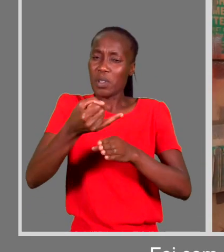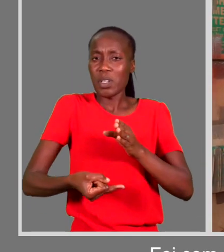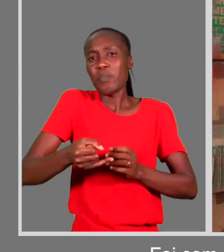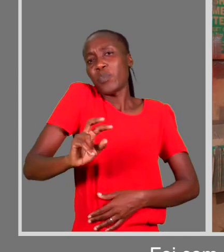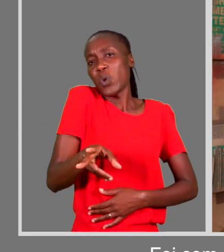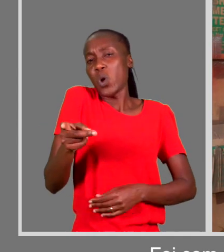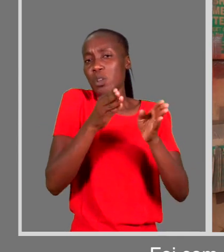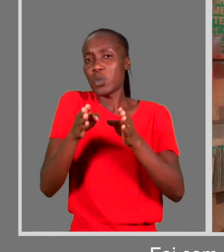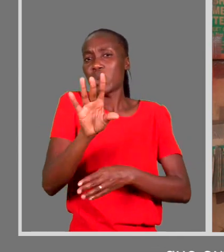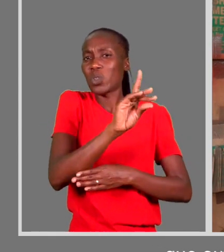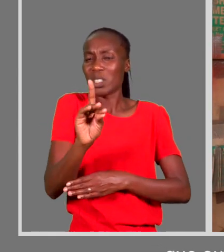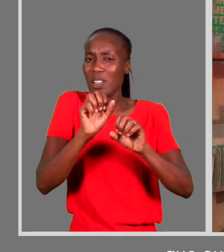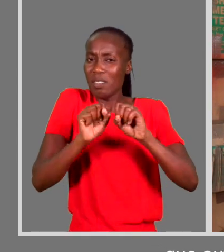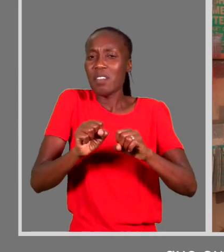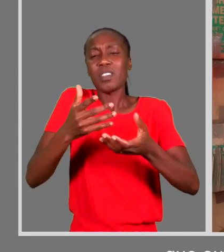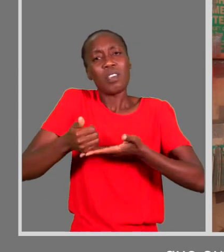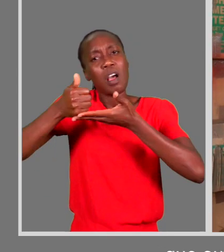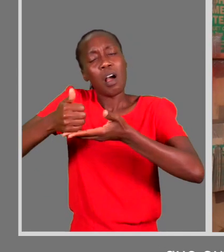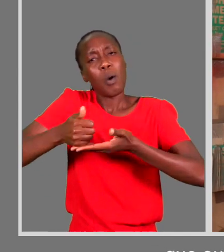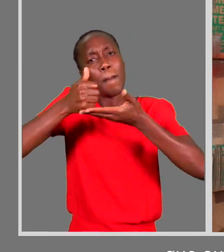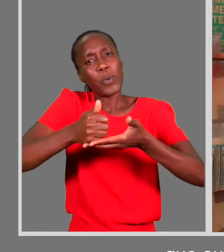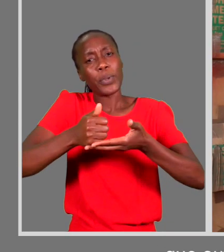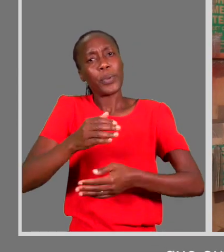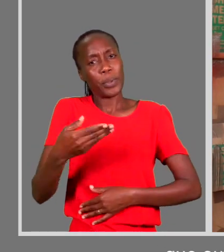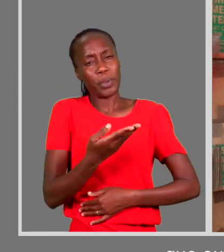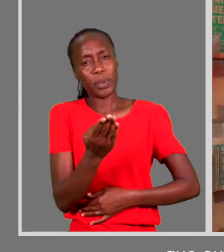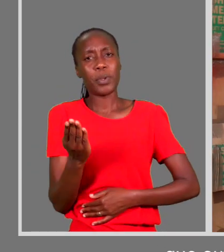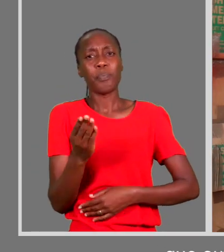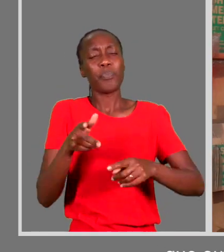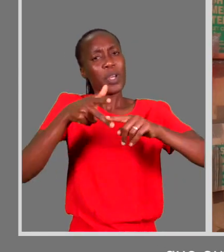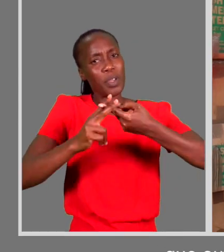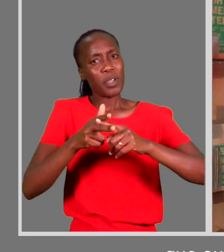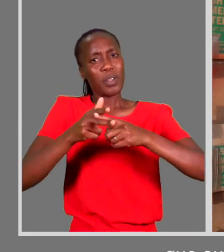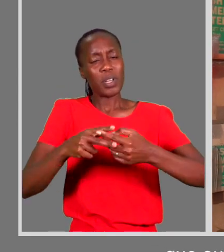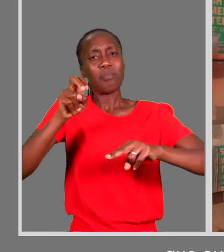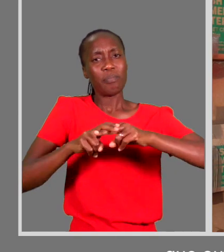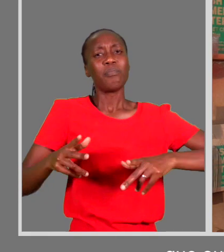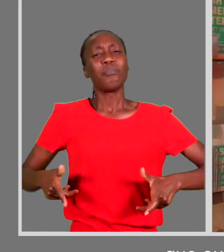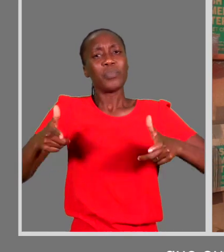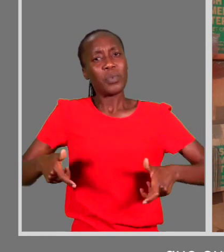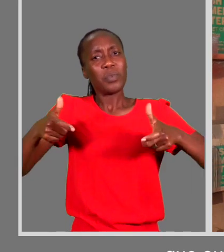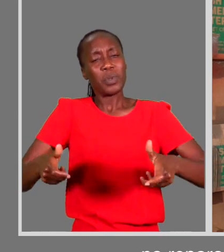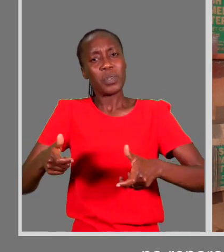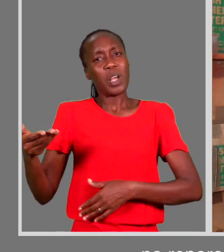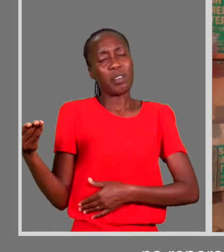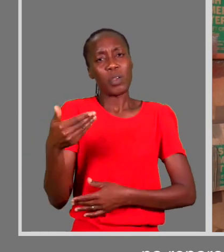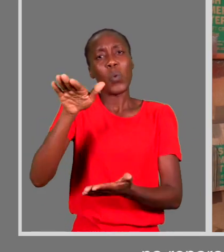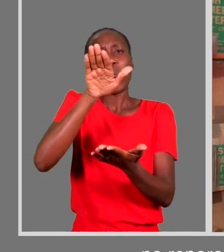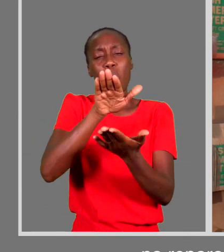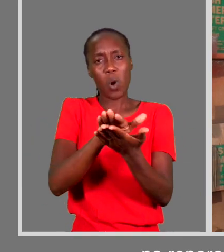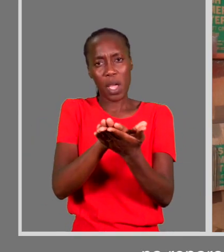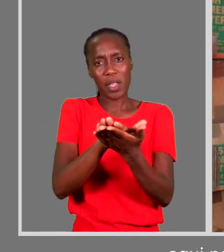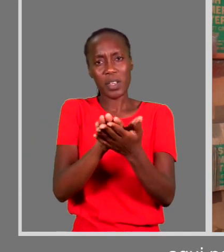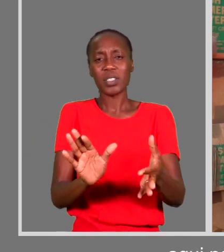a pandemia do Covid-19, que termina, que outras pessoas com deficiência se beneficiam também deste serviço, na reparação